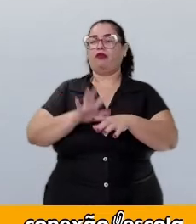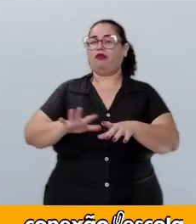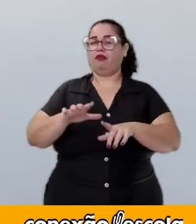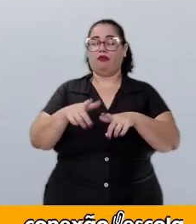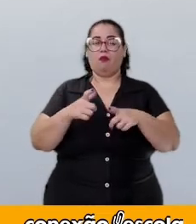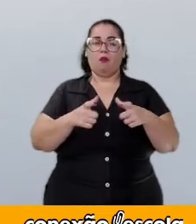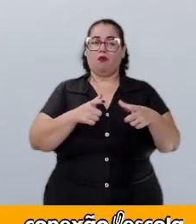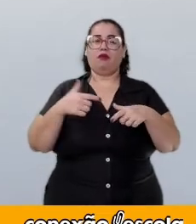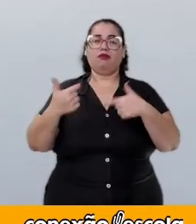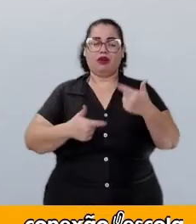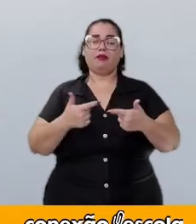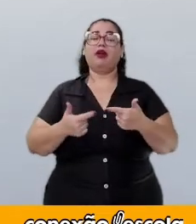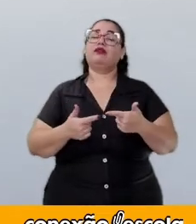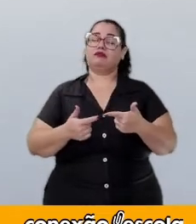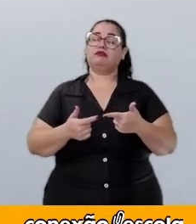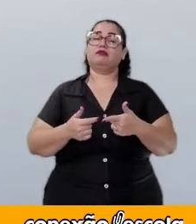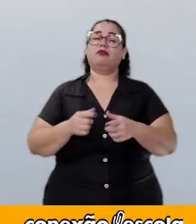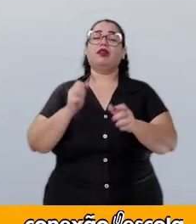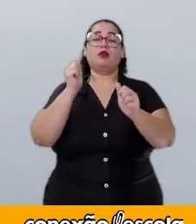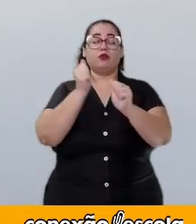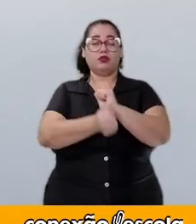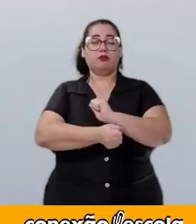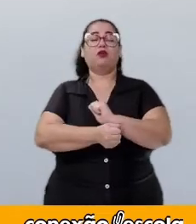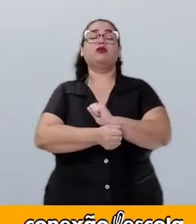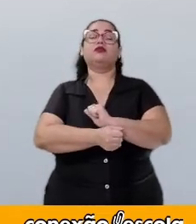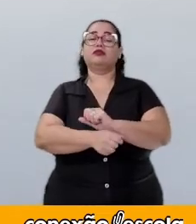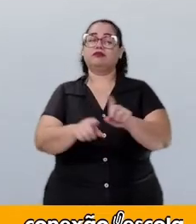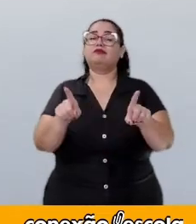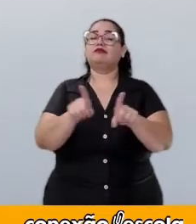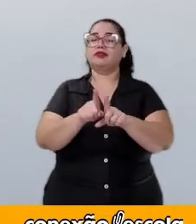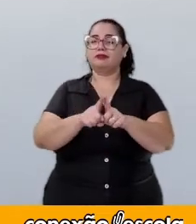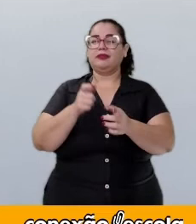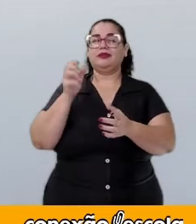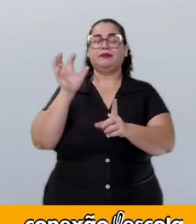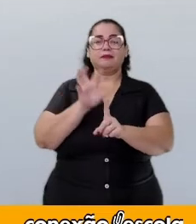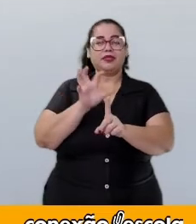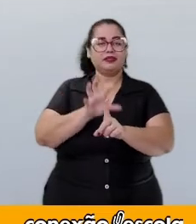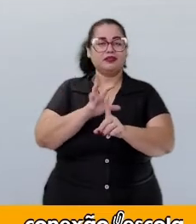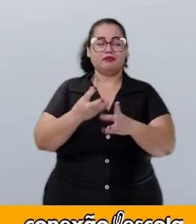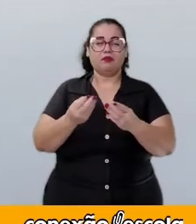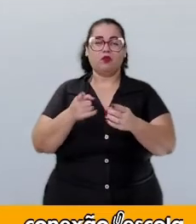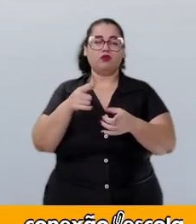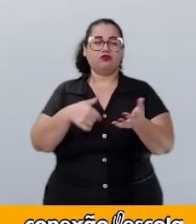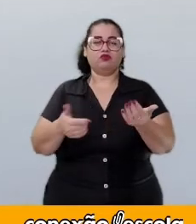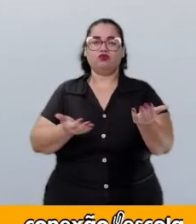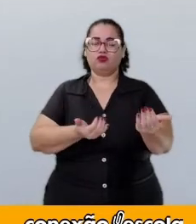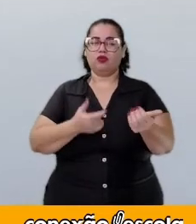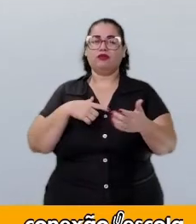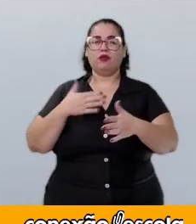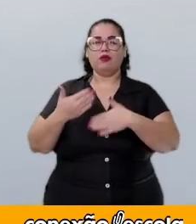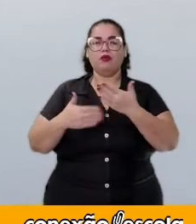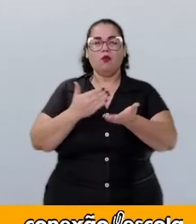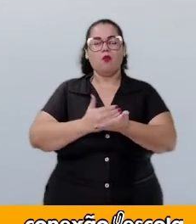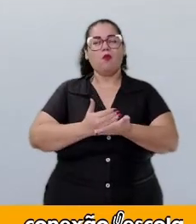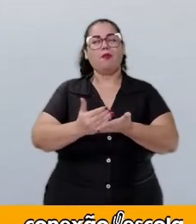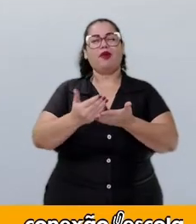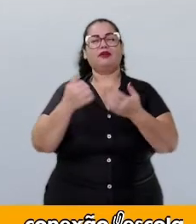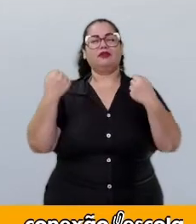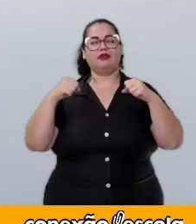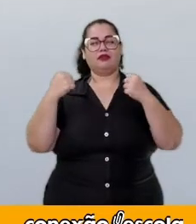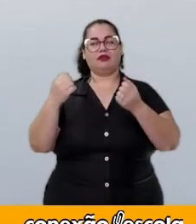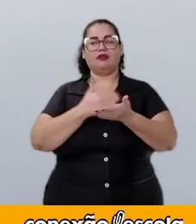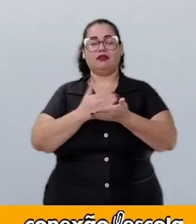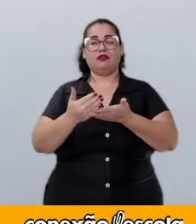trabalho. No esporte, a síndrome acontece devido à pressão exercida em jovens que ainda estão iniciando suas primeiras